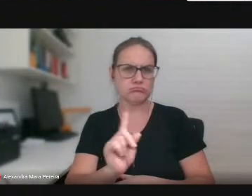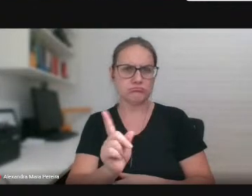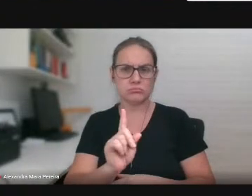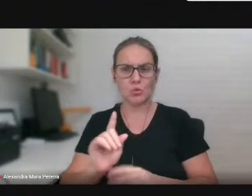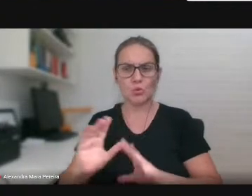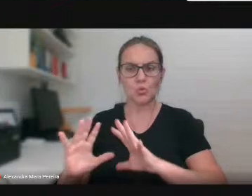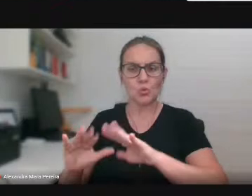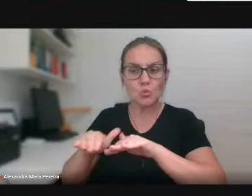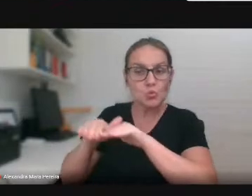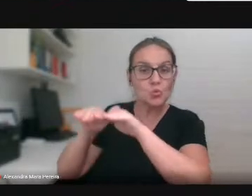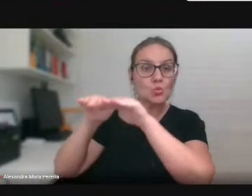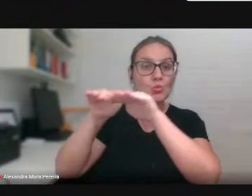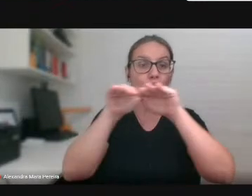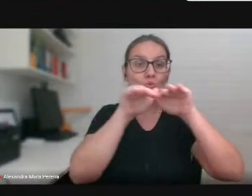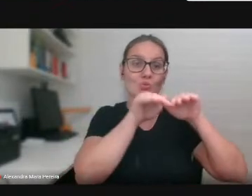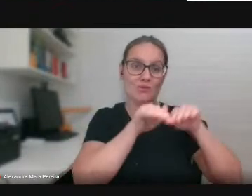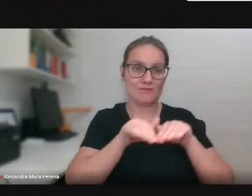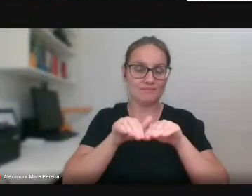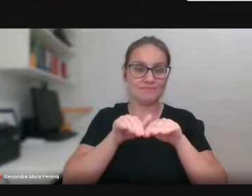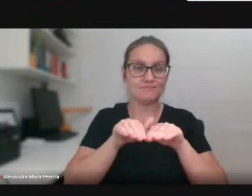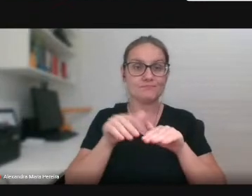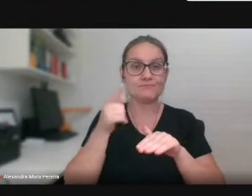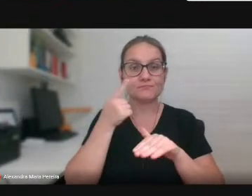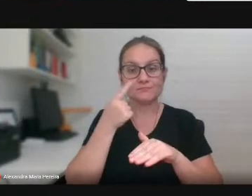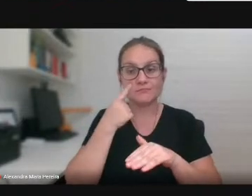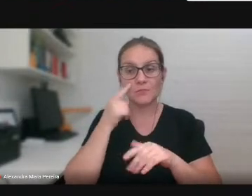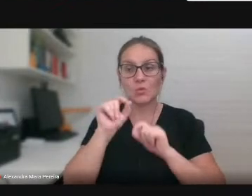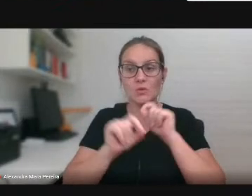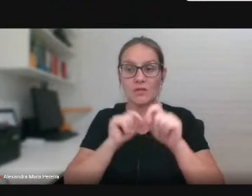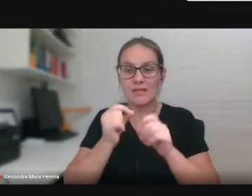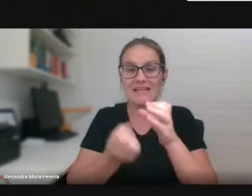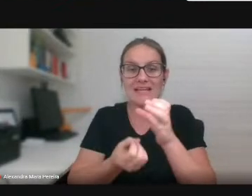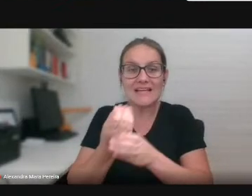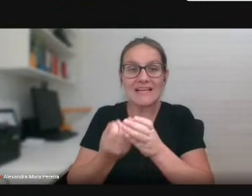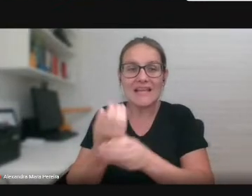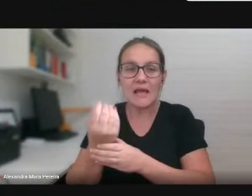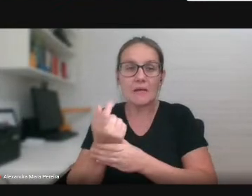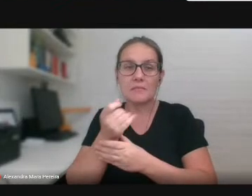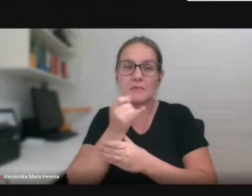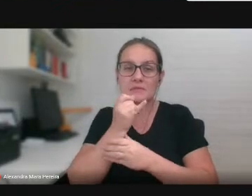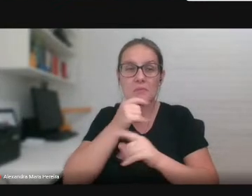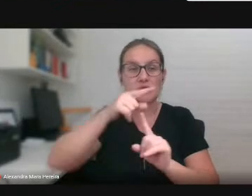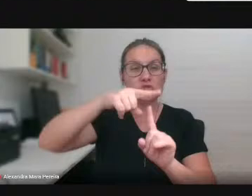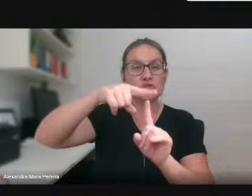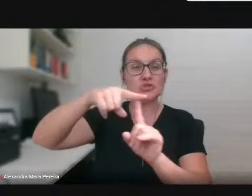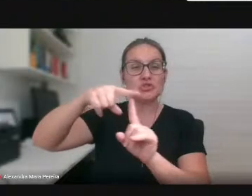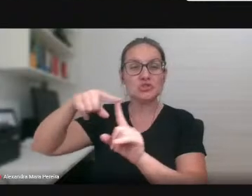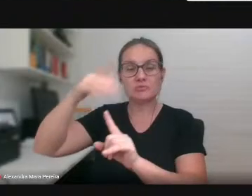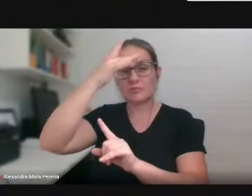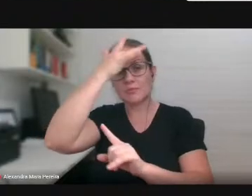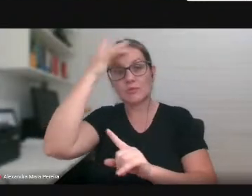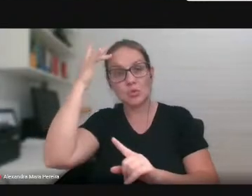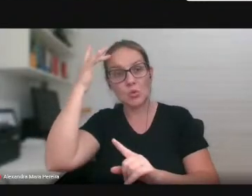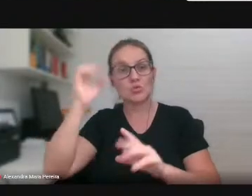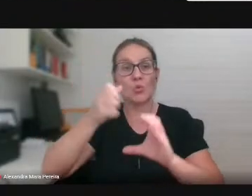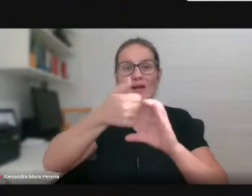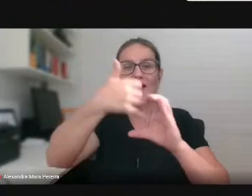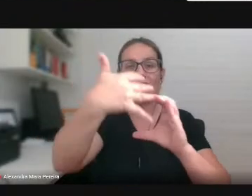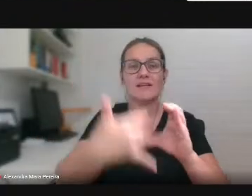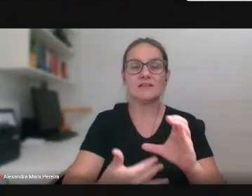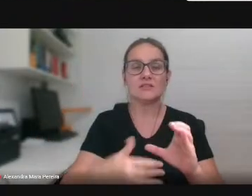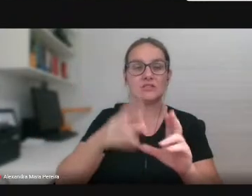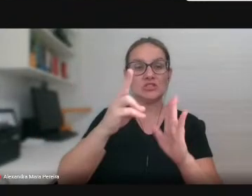se coloca que a reprodução desse estereótipo, centrado em visões exóticas sobre os indígenas, como os que os